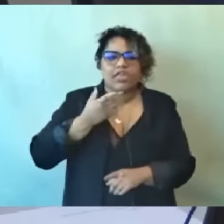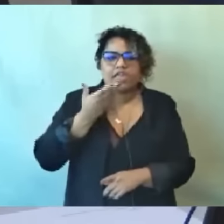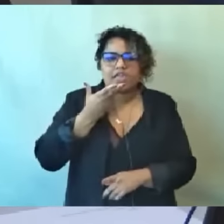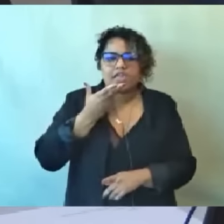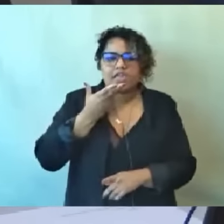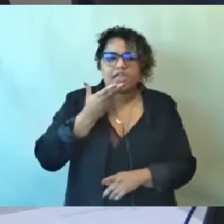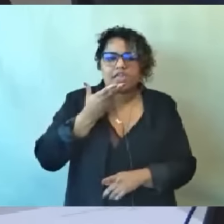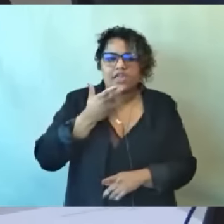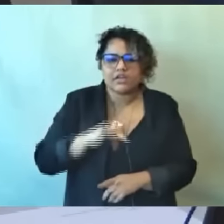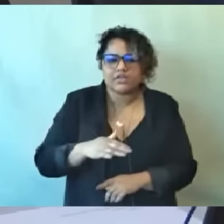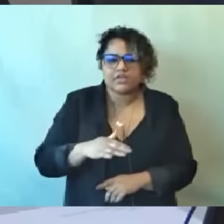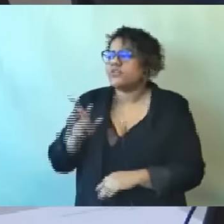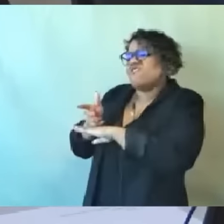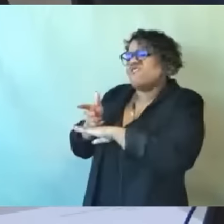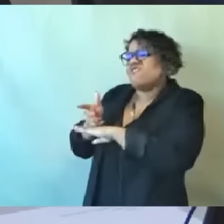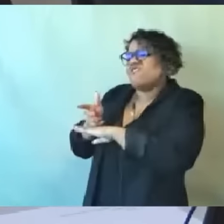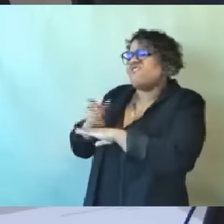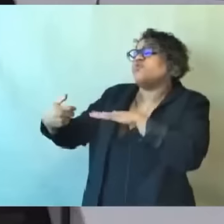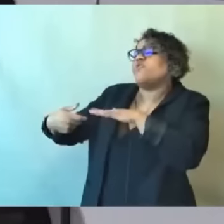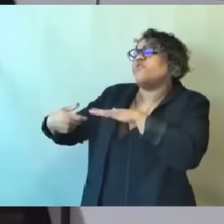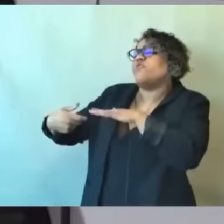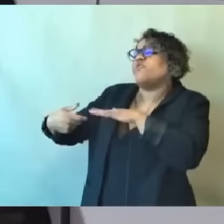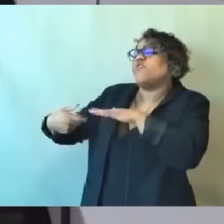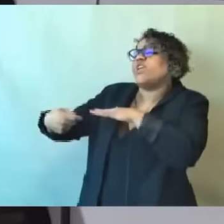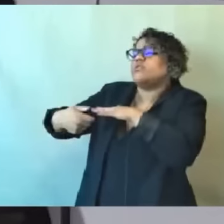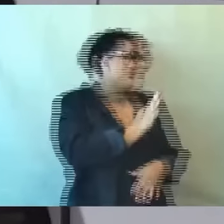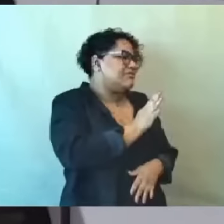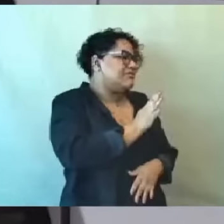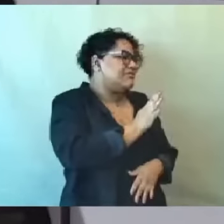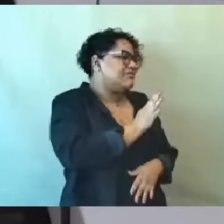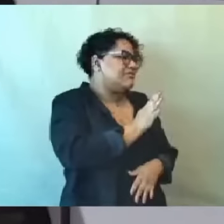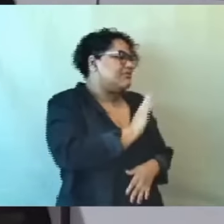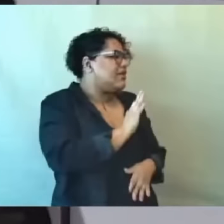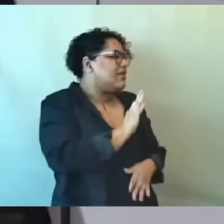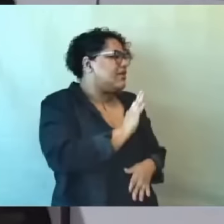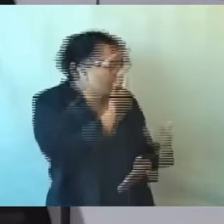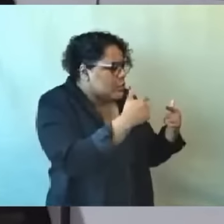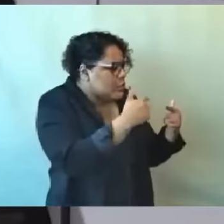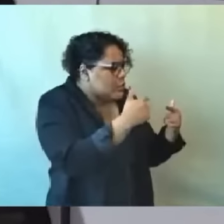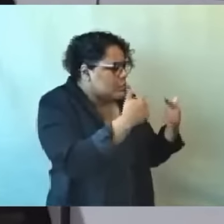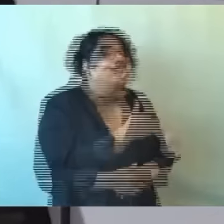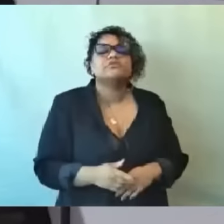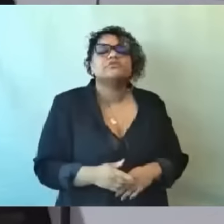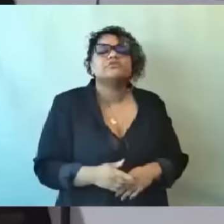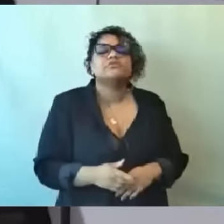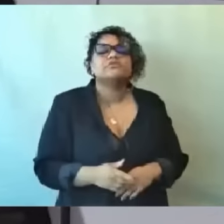não. Tem matéria da imprensa dos últimos dias. Da imprensa da extrema-direita bolsonarista. Seria muito